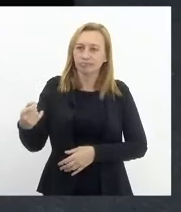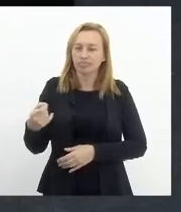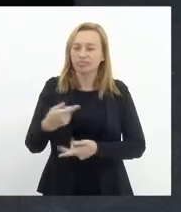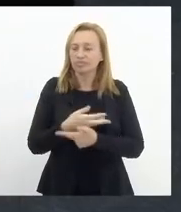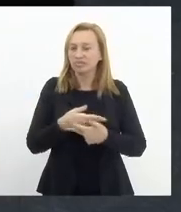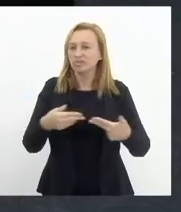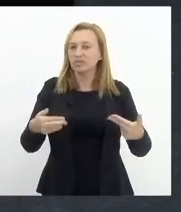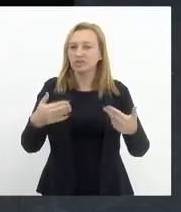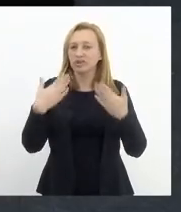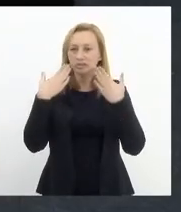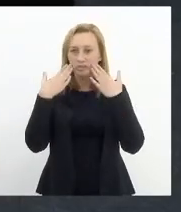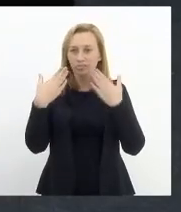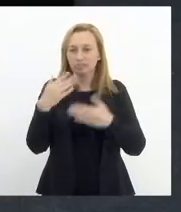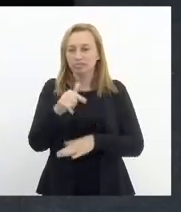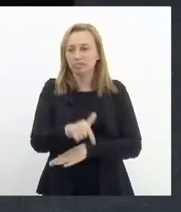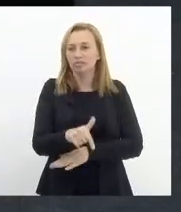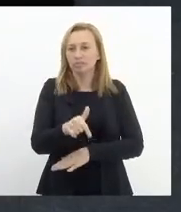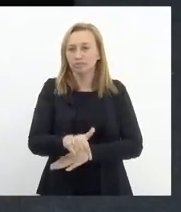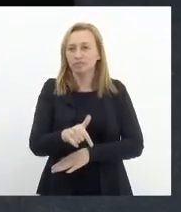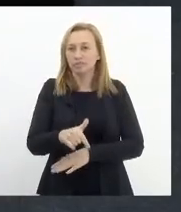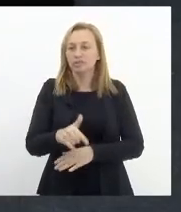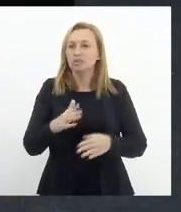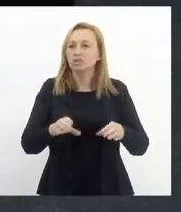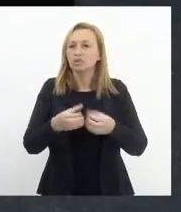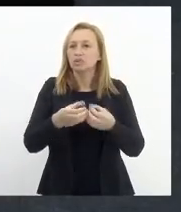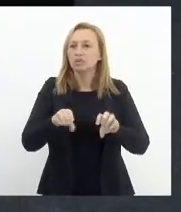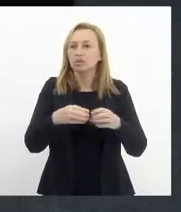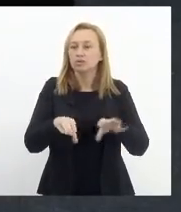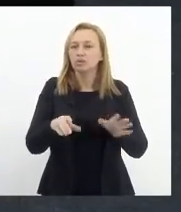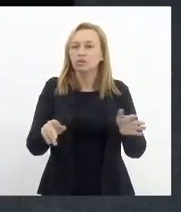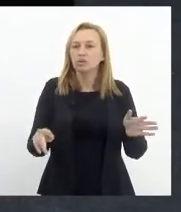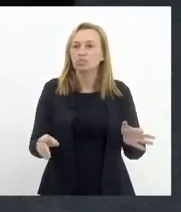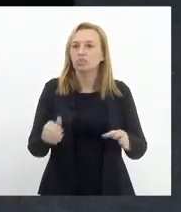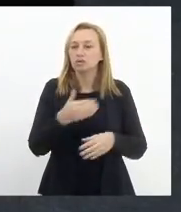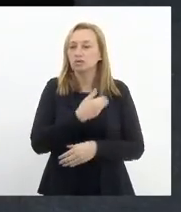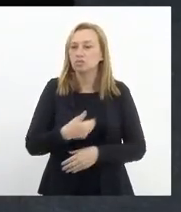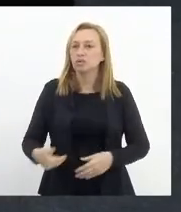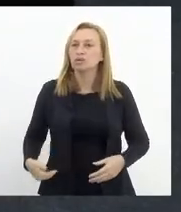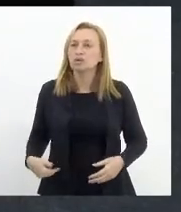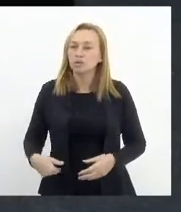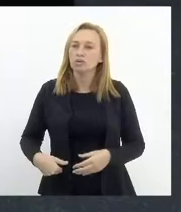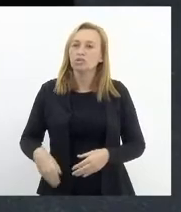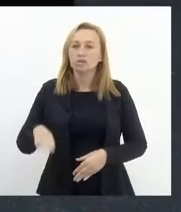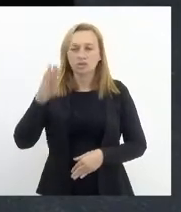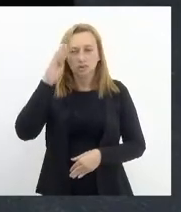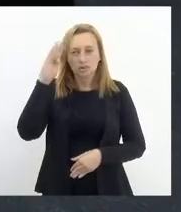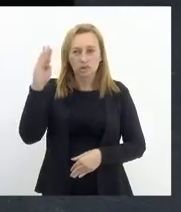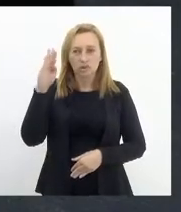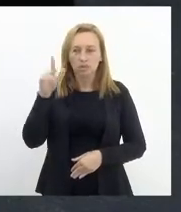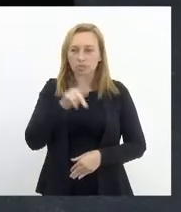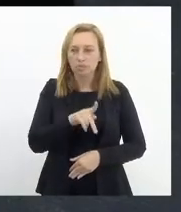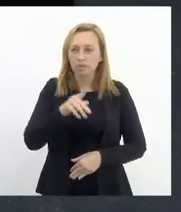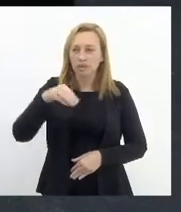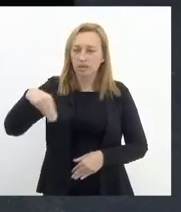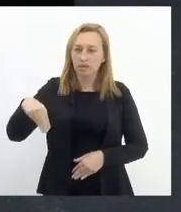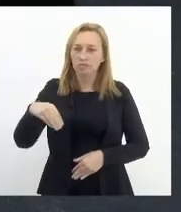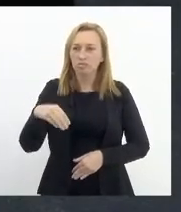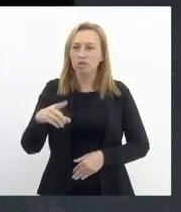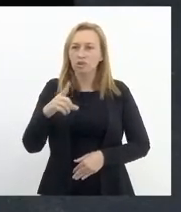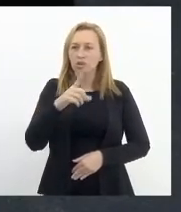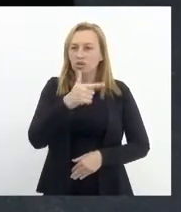representantes que fizeram um concurso público para soldado da PM no ano de 2014.